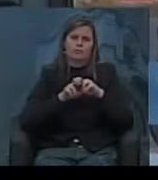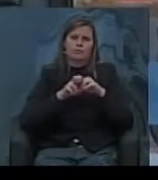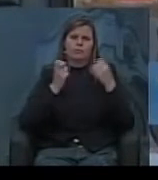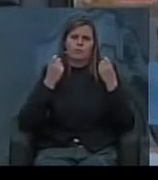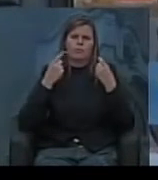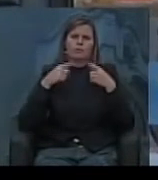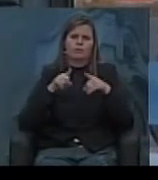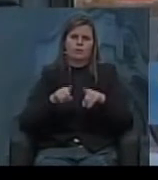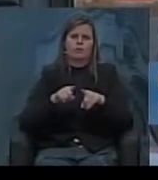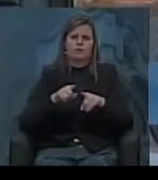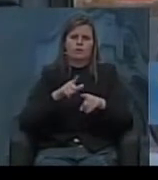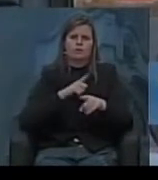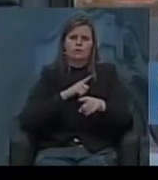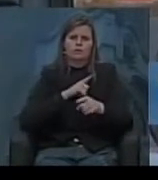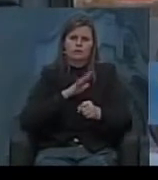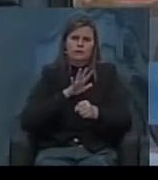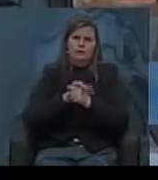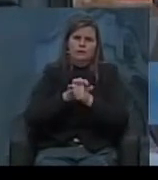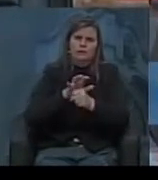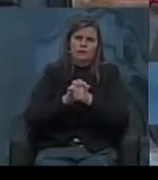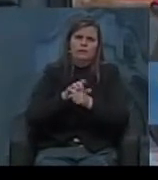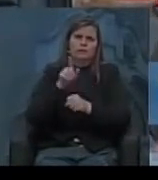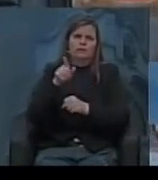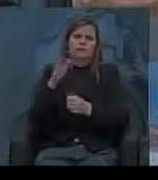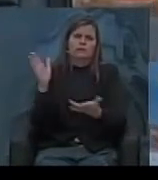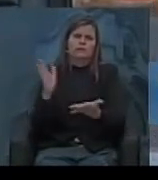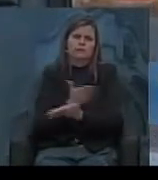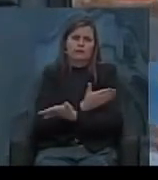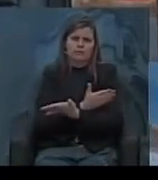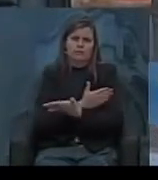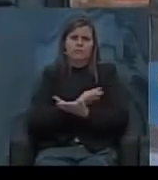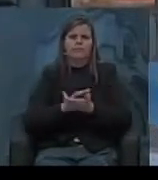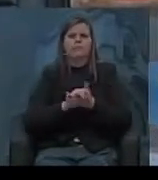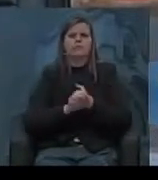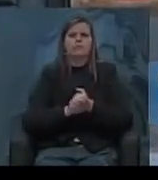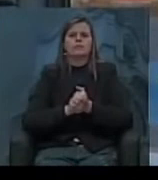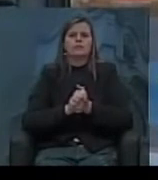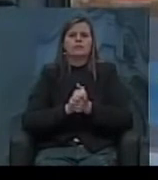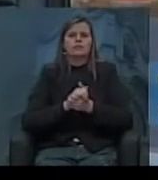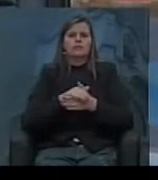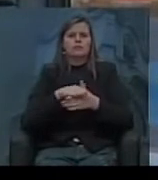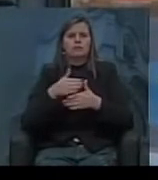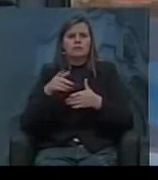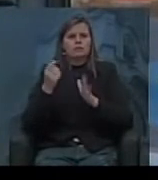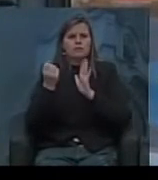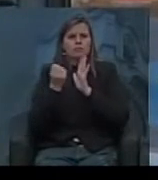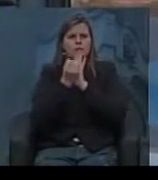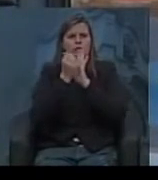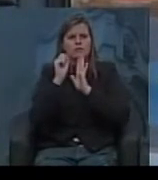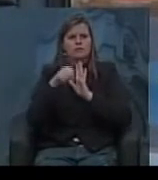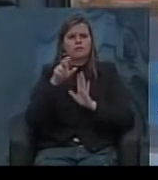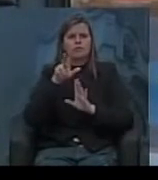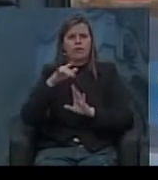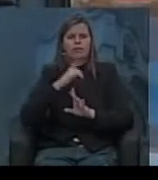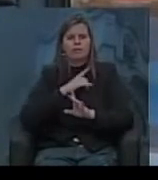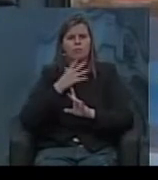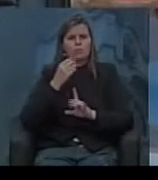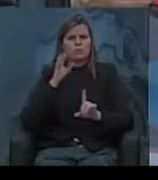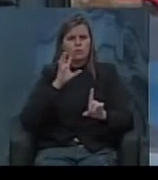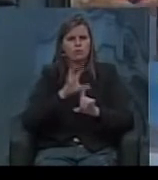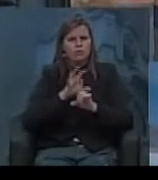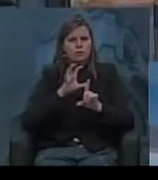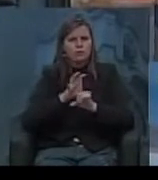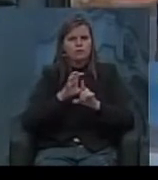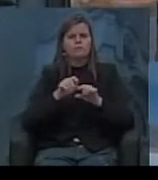fazendo com que a pressão seja derrubado então com certeza esses marcos vão influenciar muito sim e diga-se de